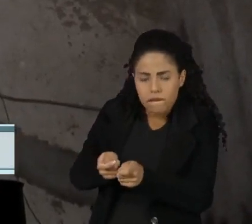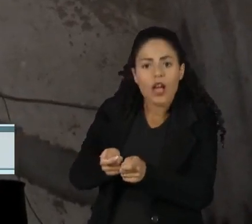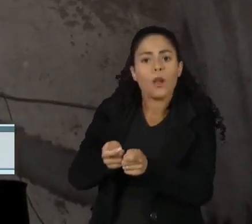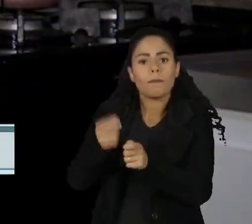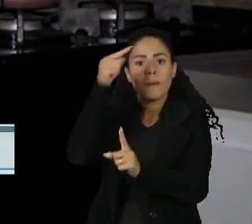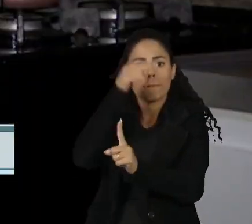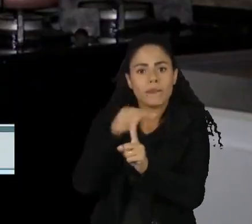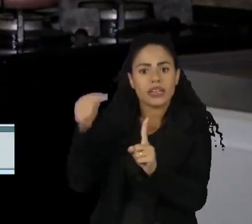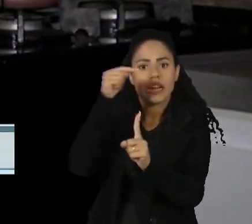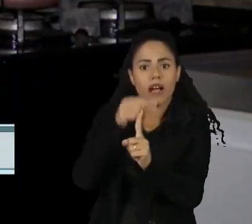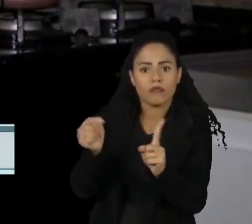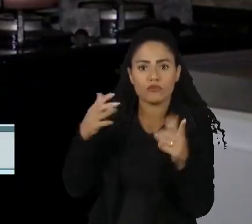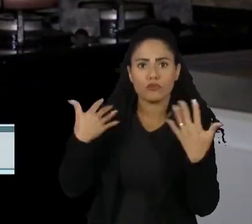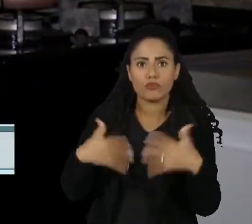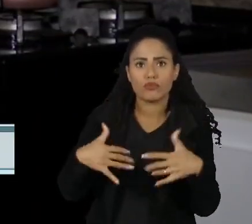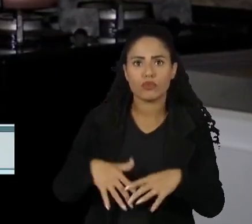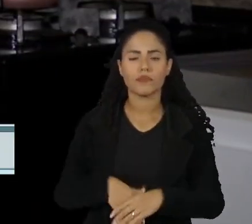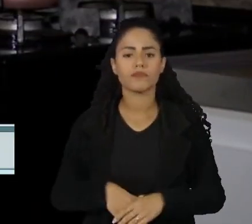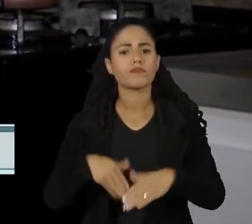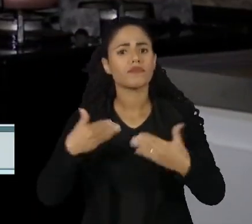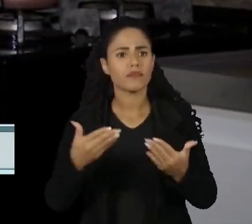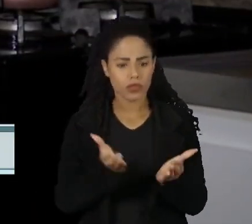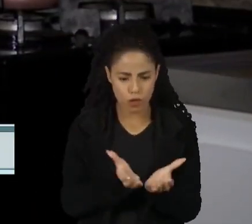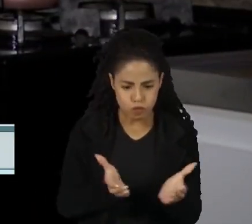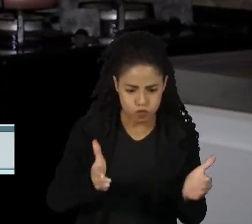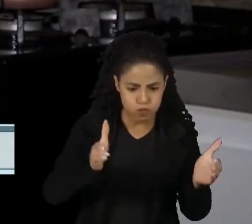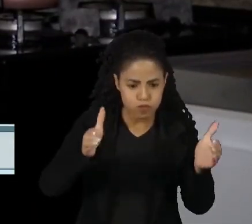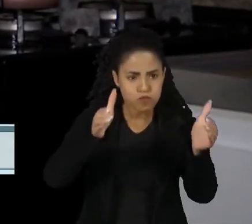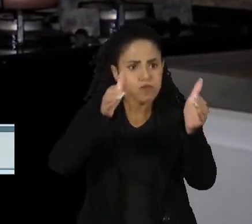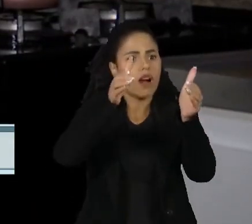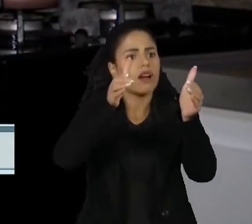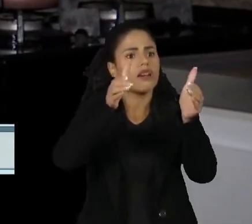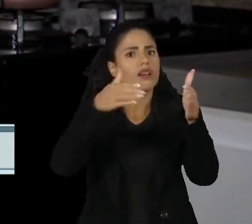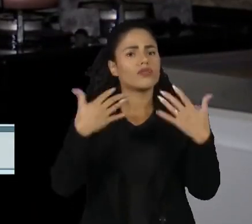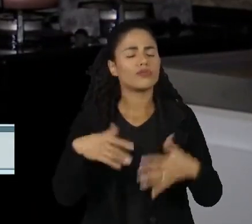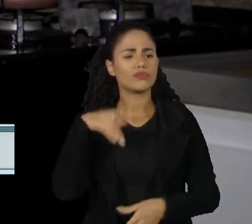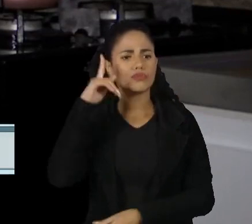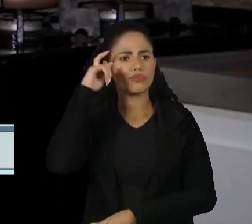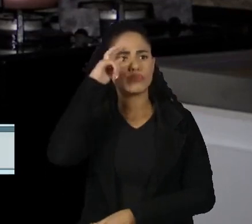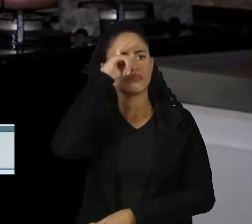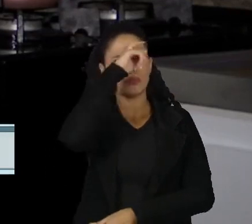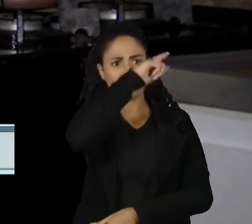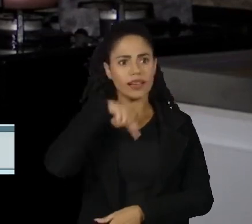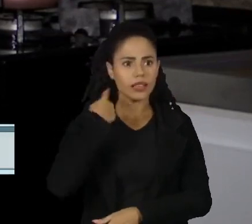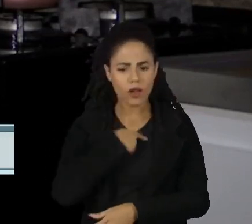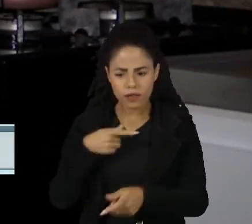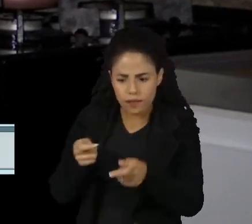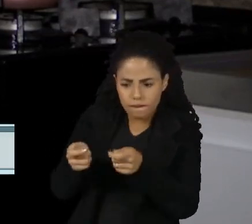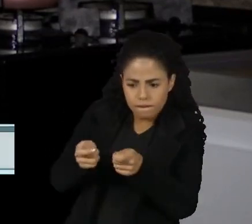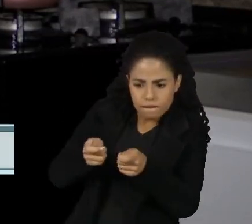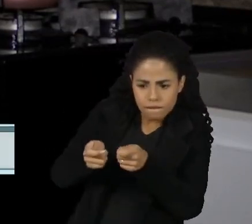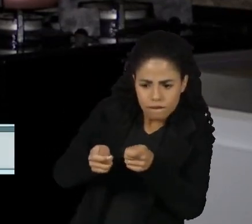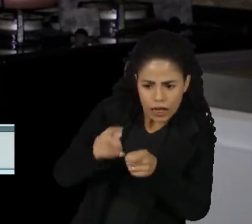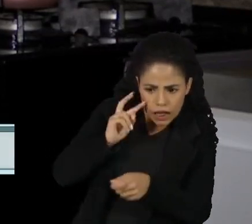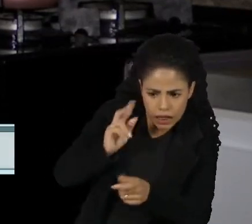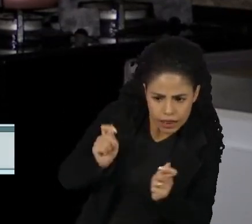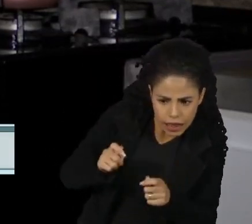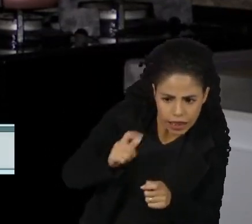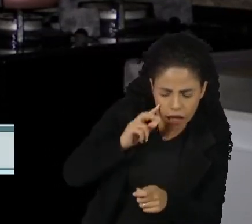pela metade. E você compra um botijão e deixa outro vazio. Então a gente vai fazendo. E quando tem a